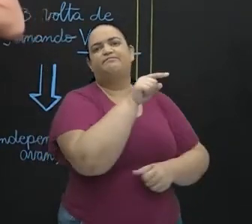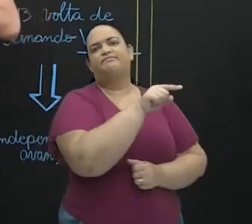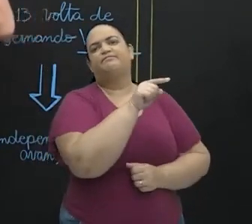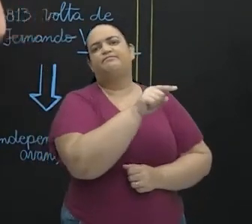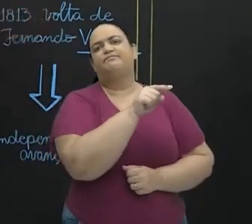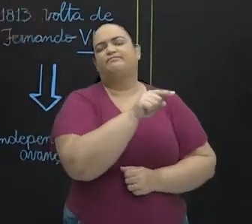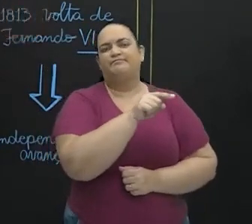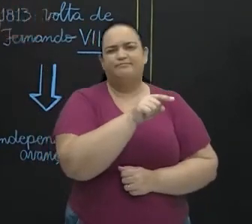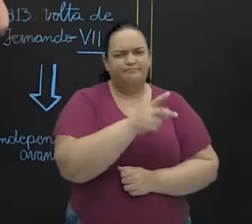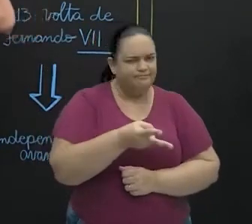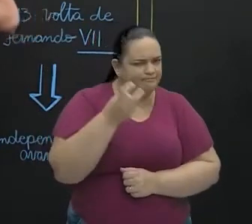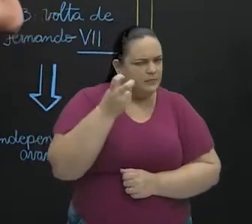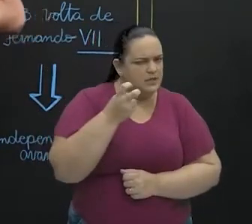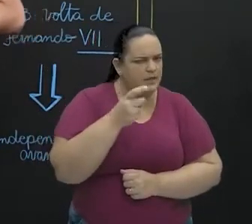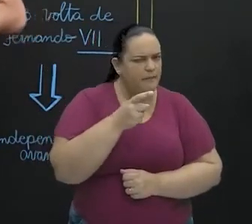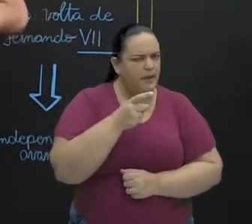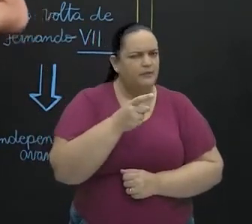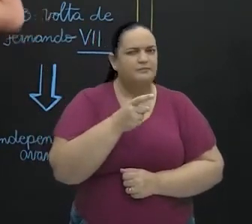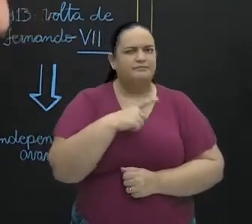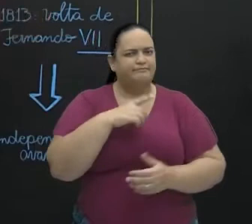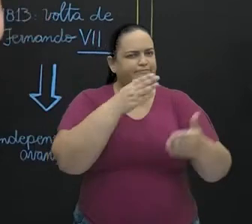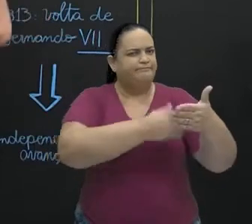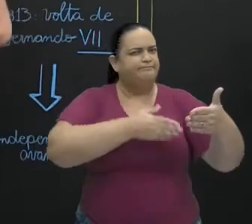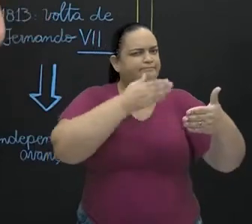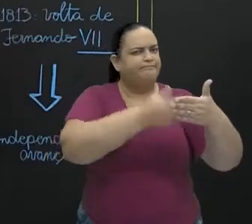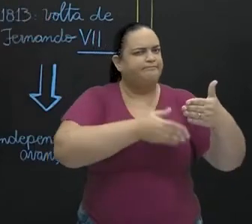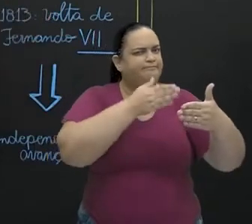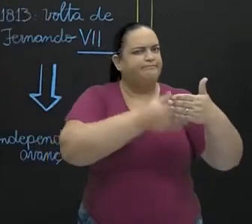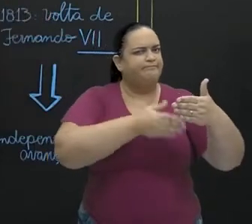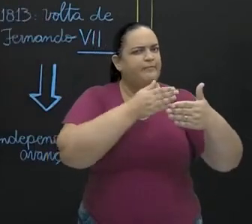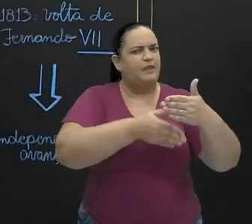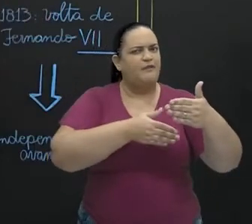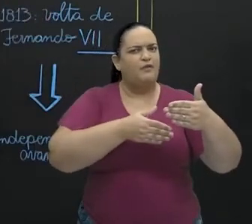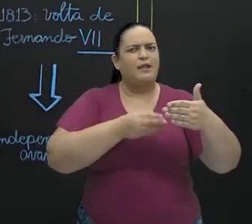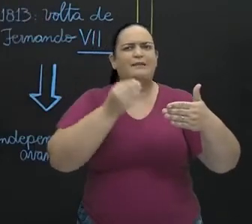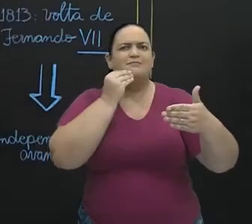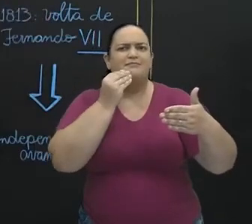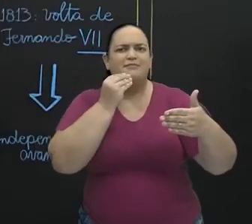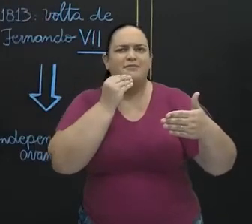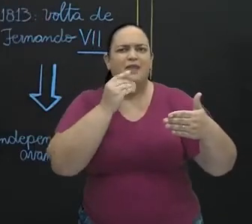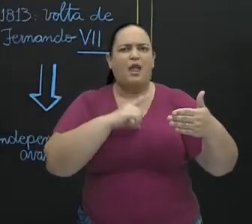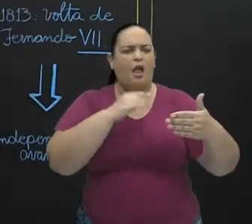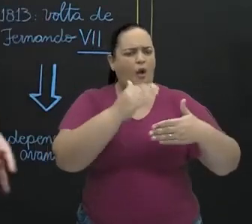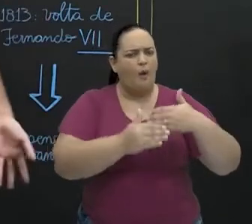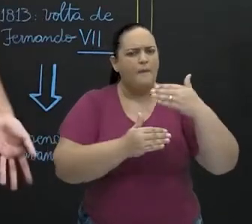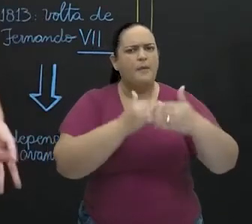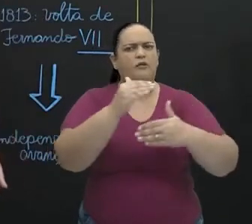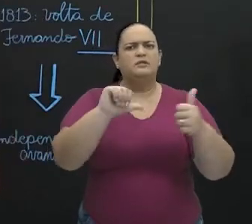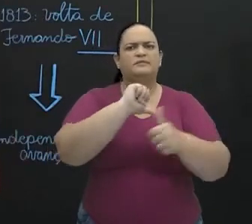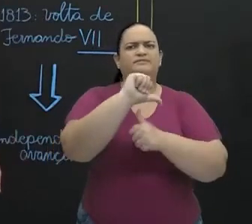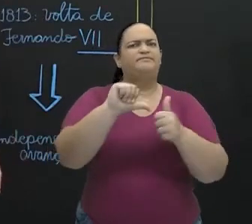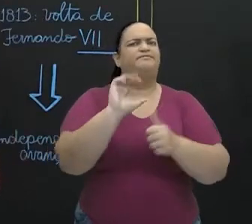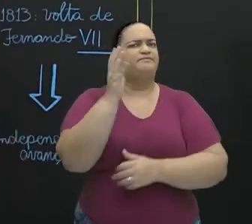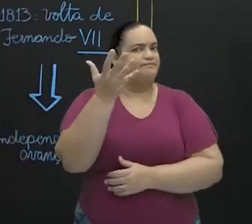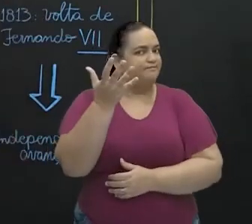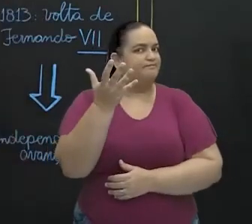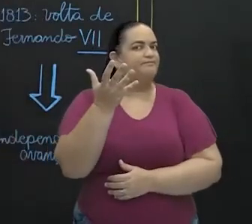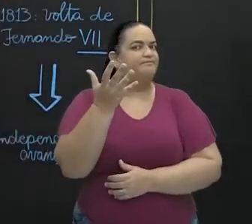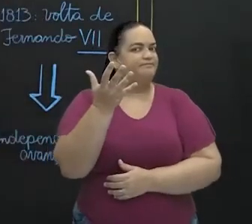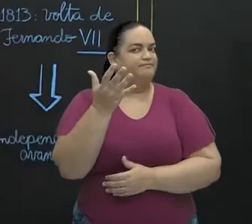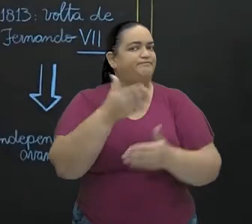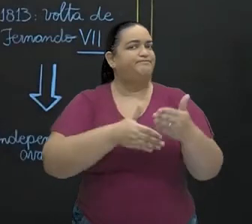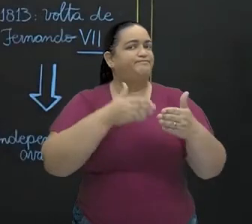enfrentava dificuldades de permitir que um processo mais radical de transformação acontecesse.